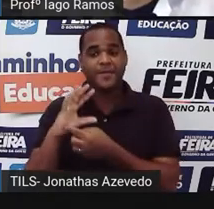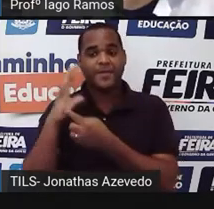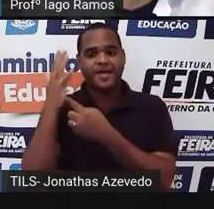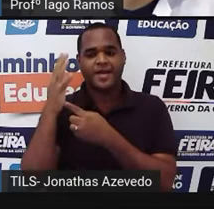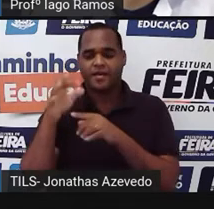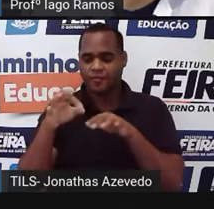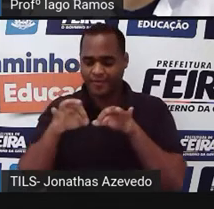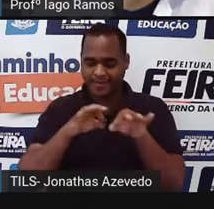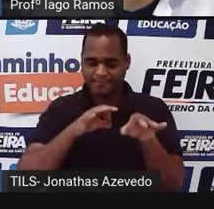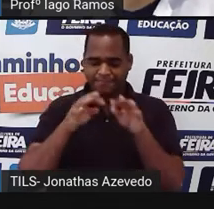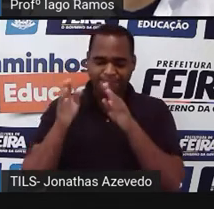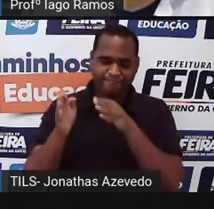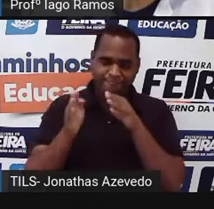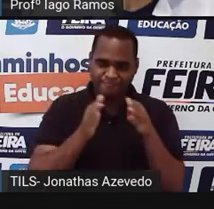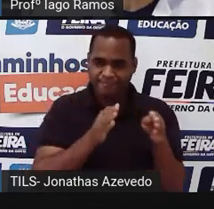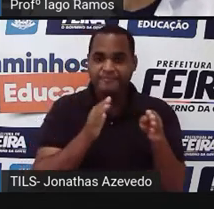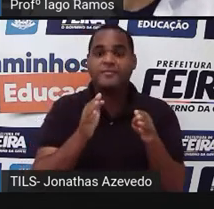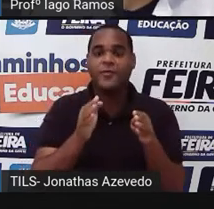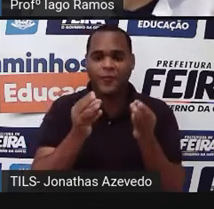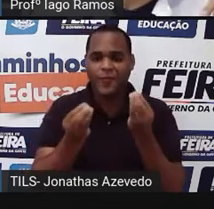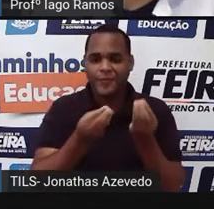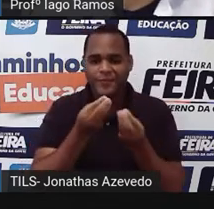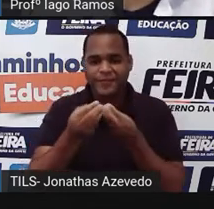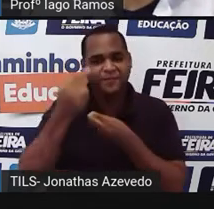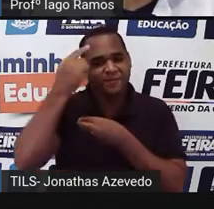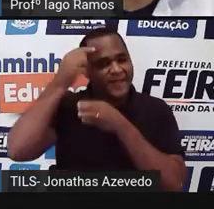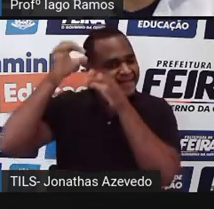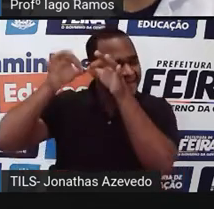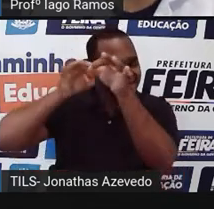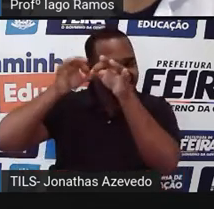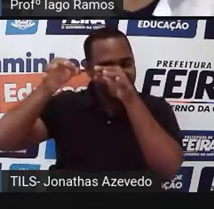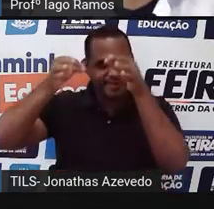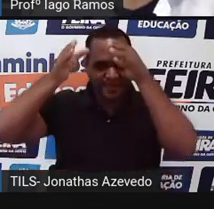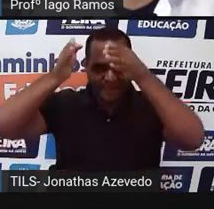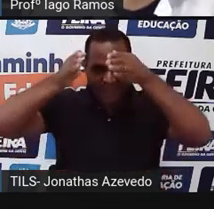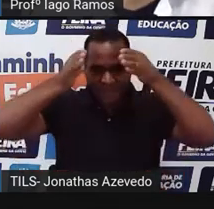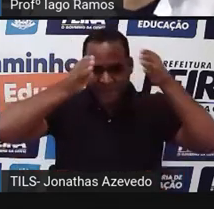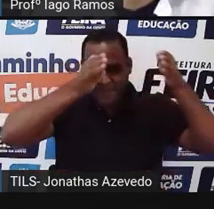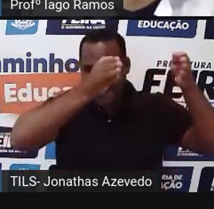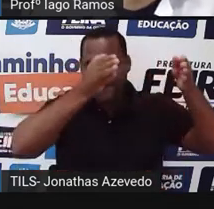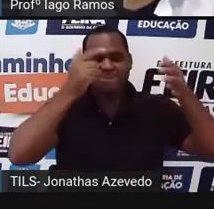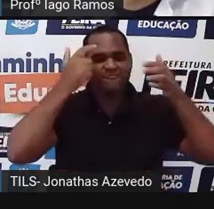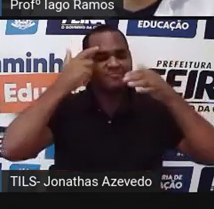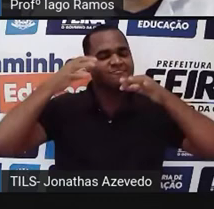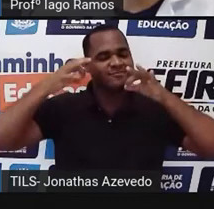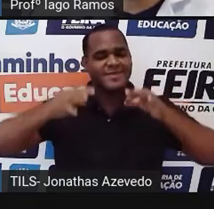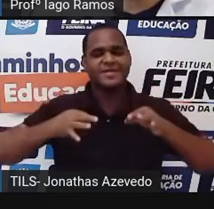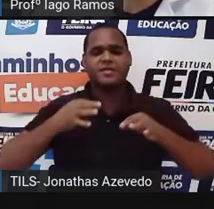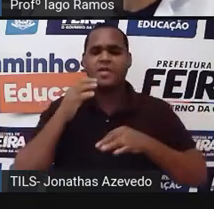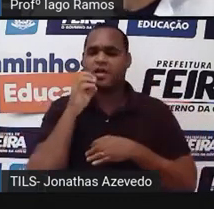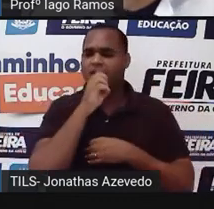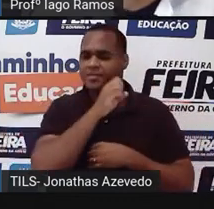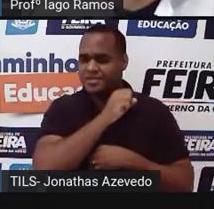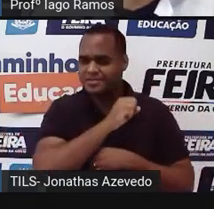organizada dentro da nossa mente e pode acontecer de forma rápida se a gente